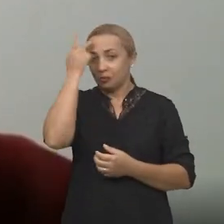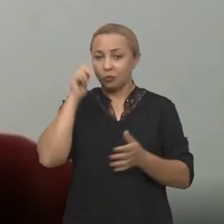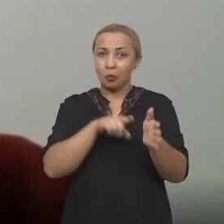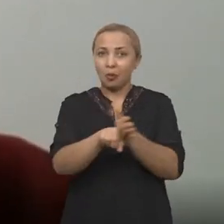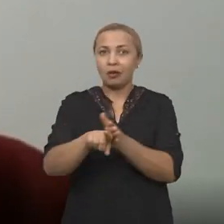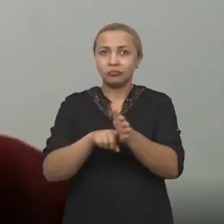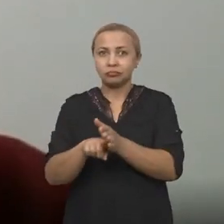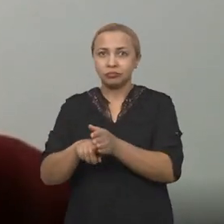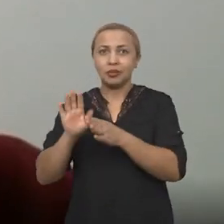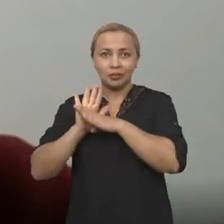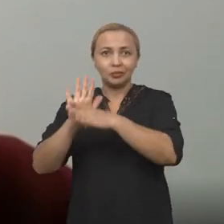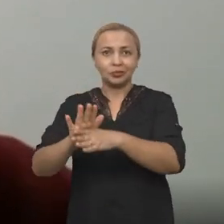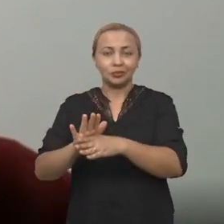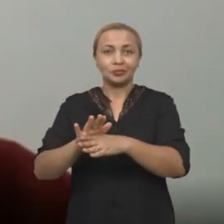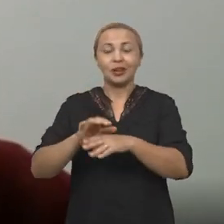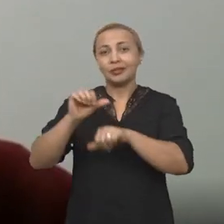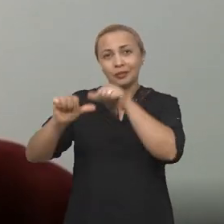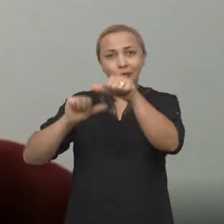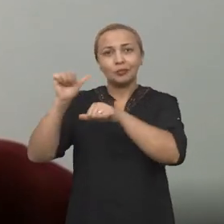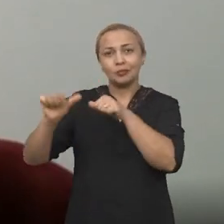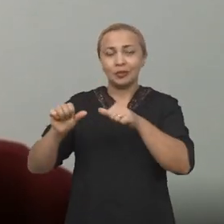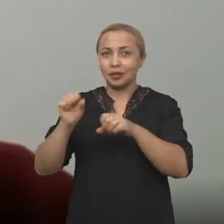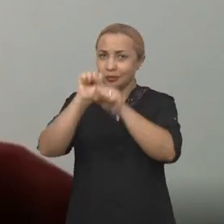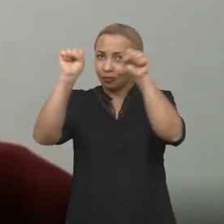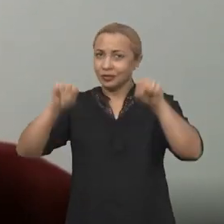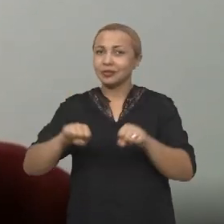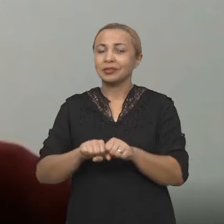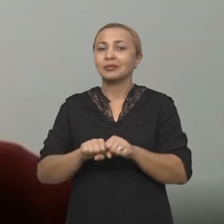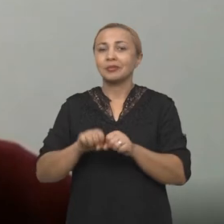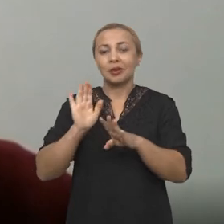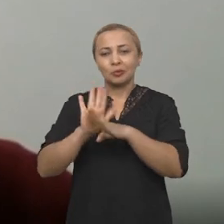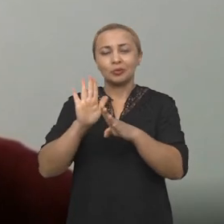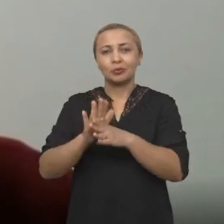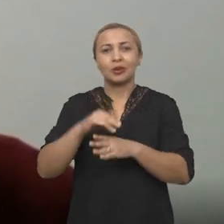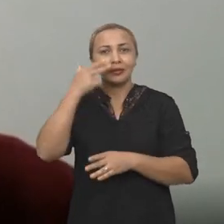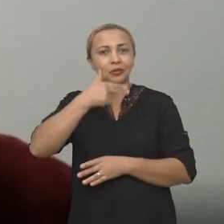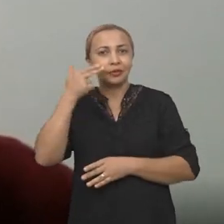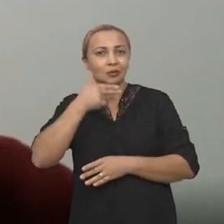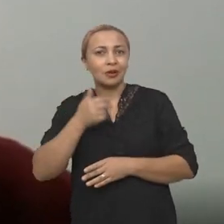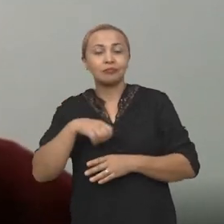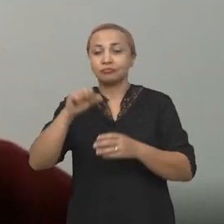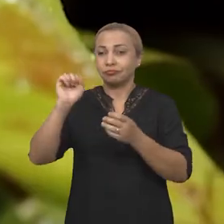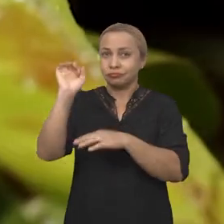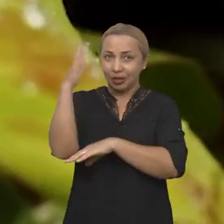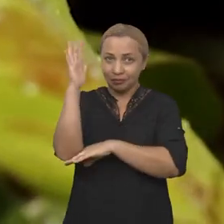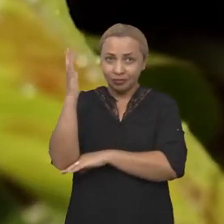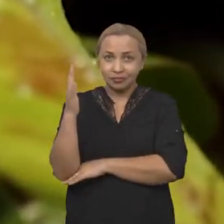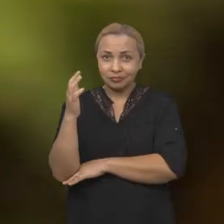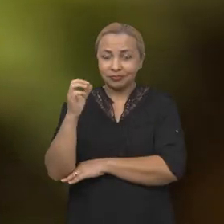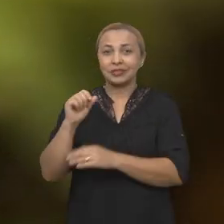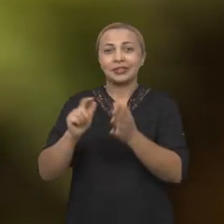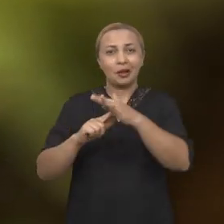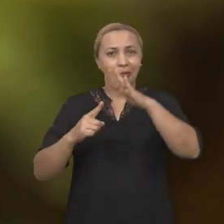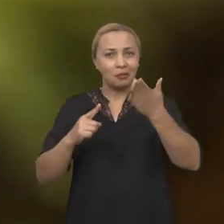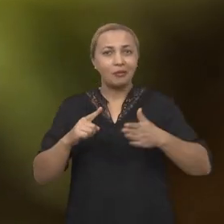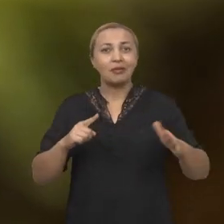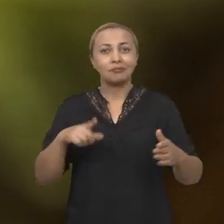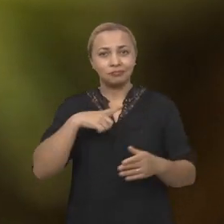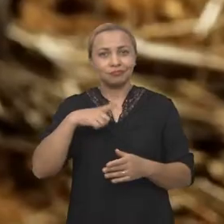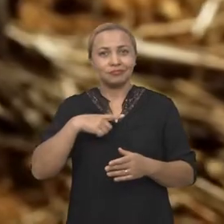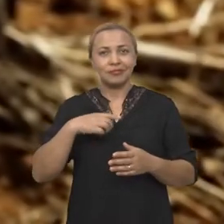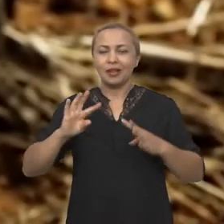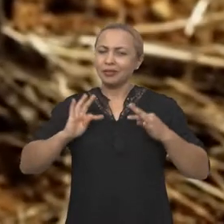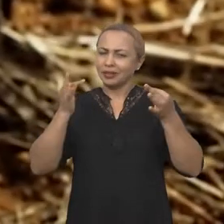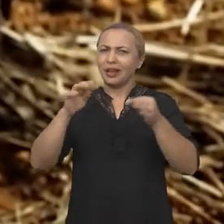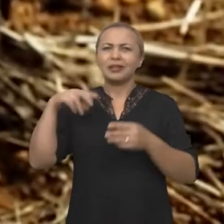participou da elaboração do sistema explica que a avaliação do estado nutricional da planta, baseado nos sinais que a folha dá, é uma técnica